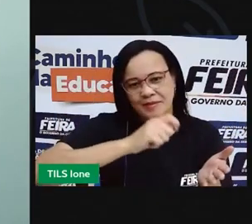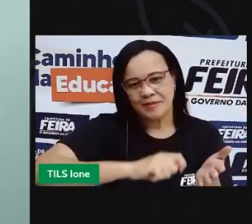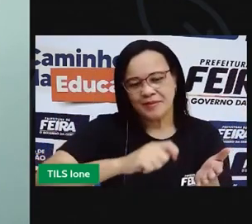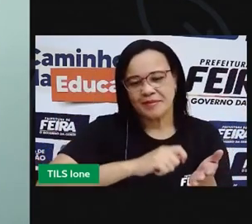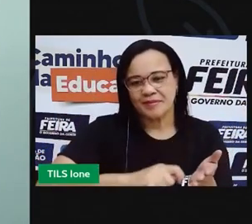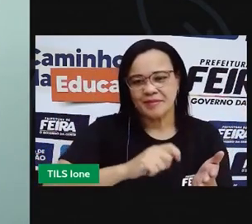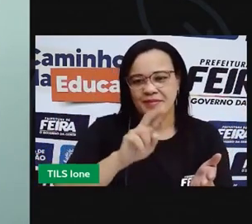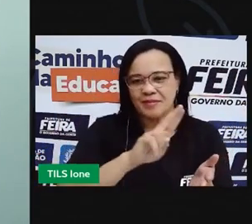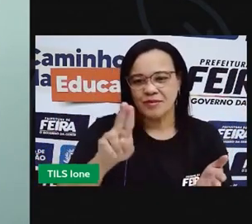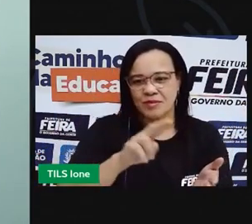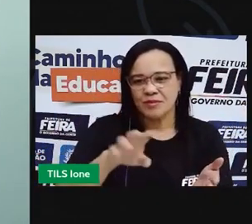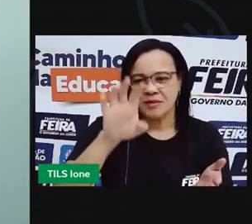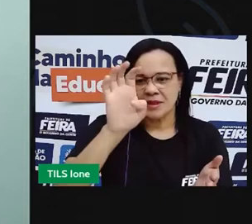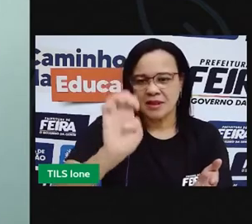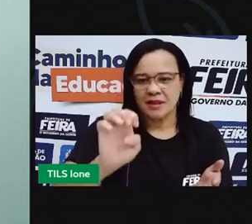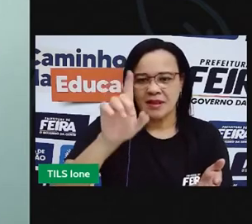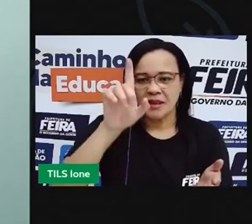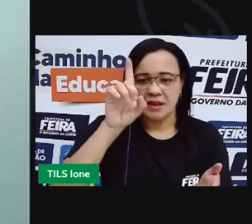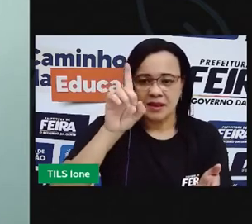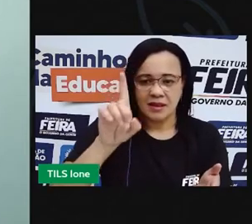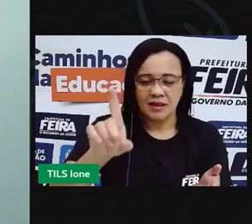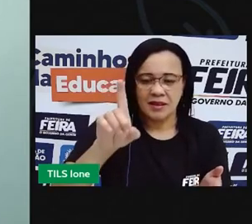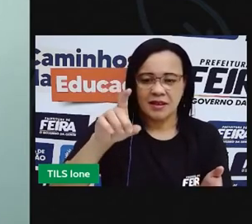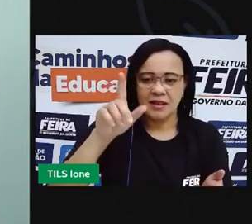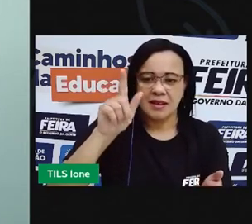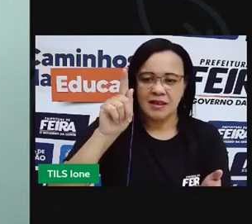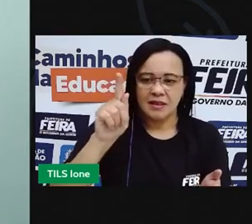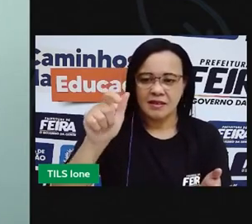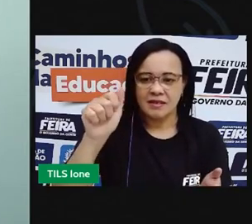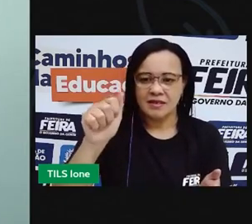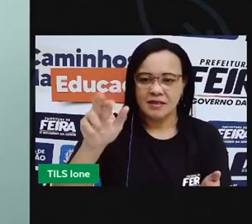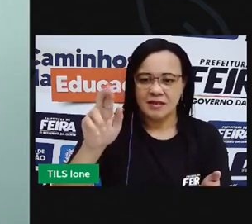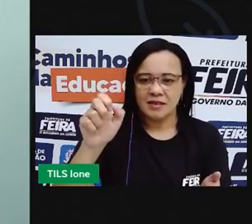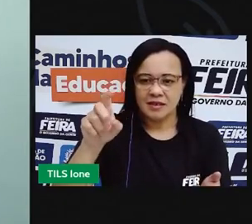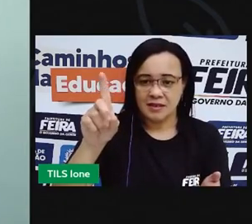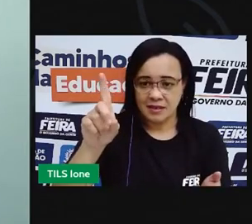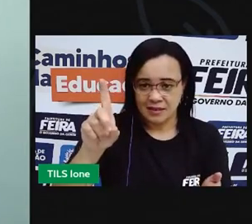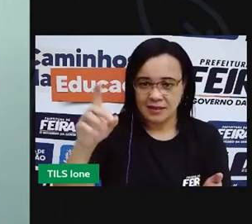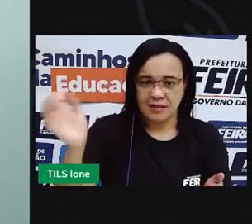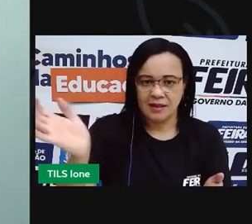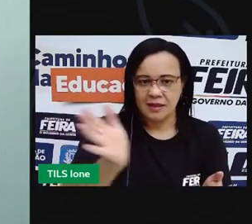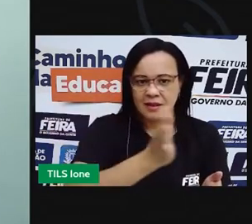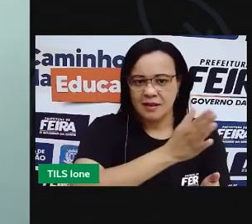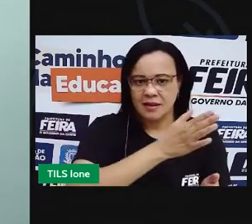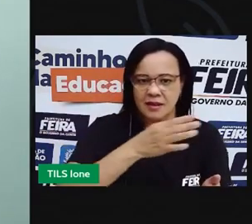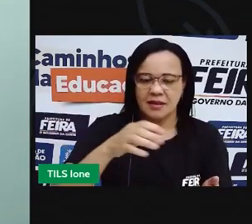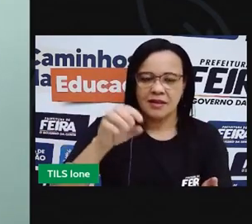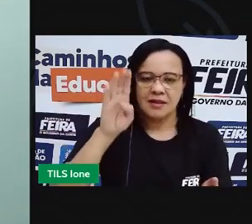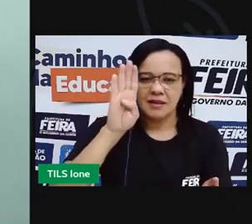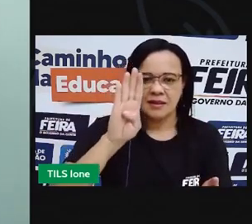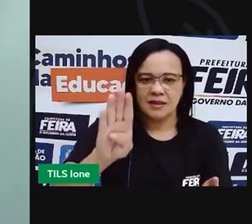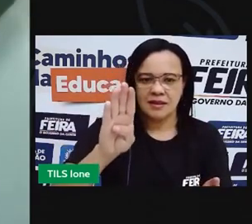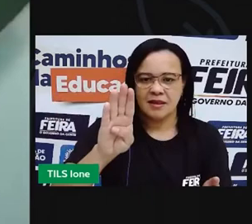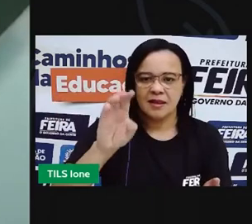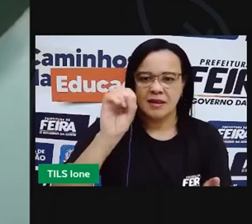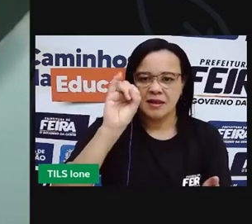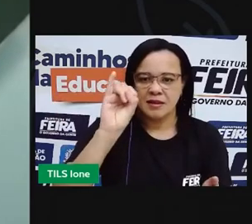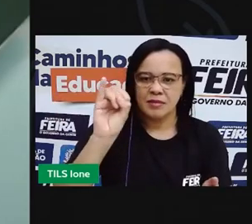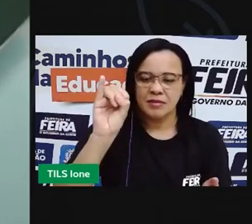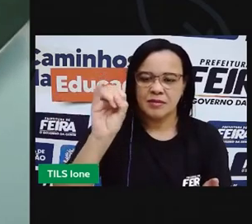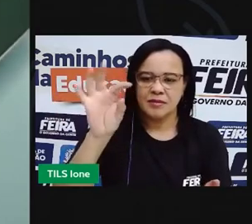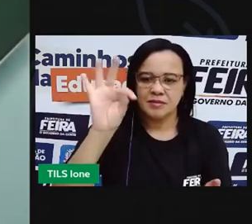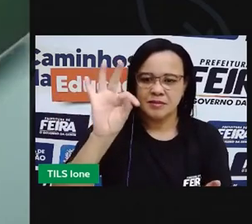Kuhn. E mais aqui embaixo, olha, a gente vai ver nesse